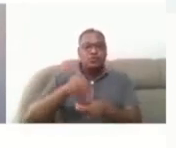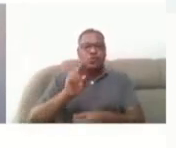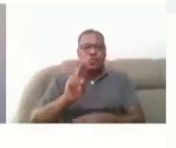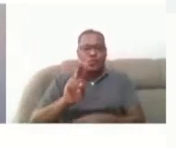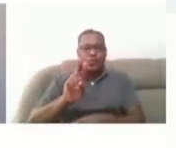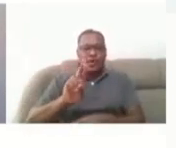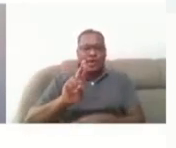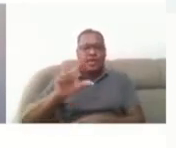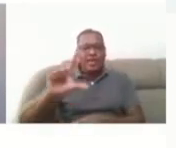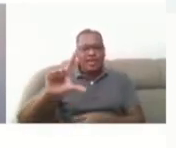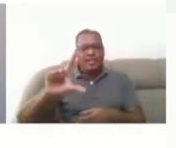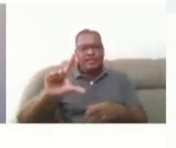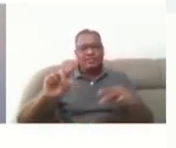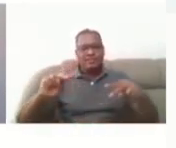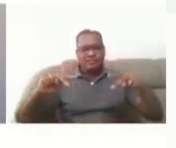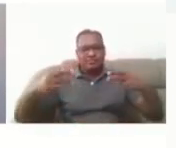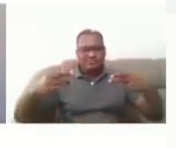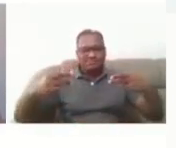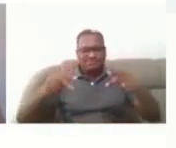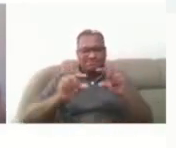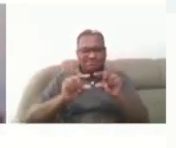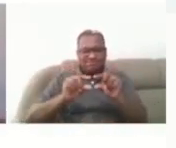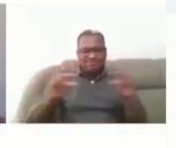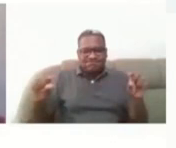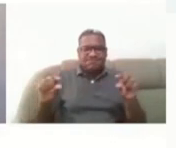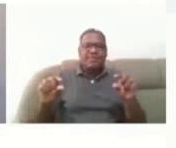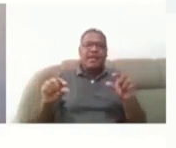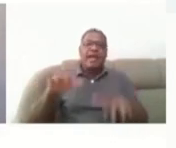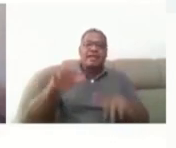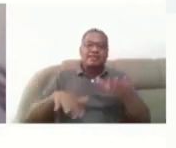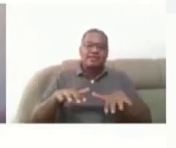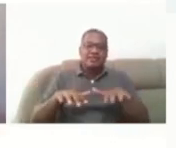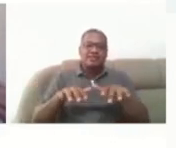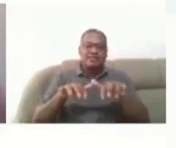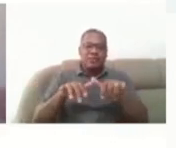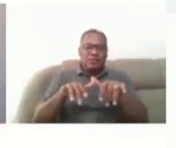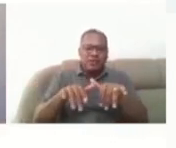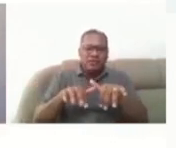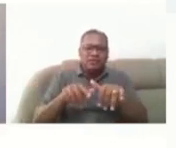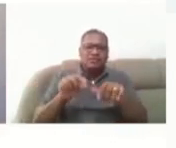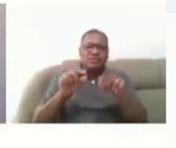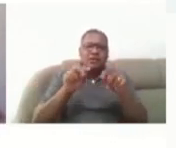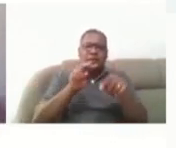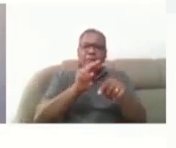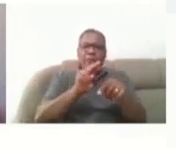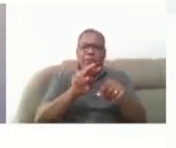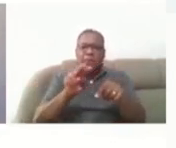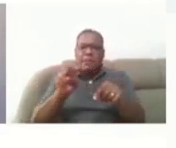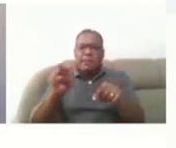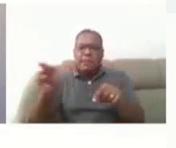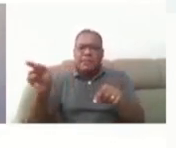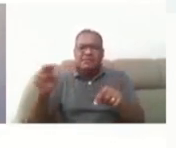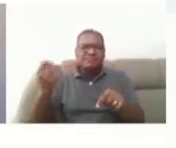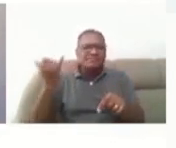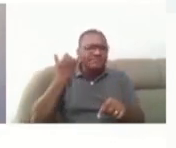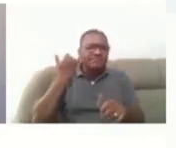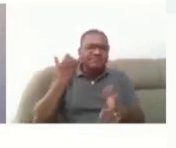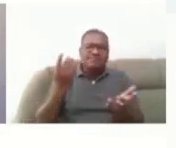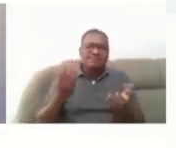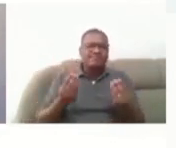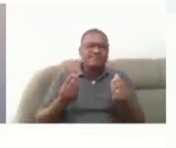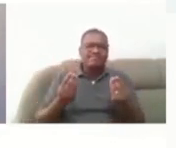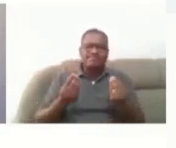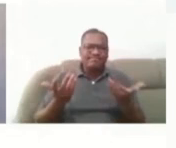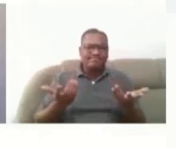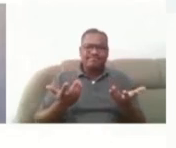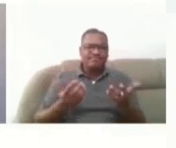imagem. E daí o leitor de tela vai ficar lendo, e é um dado que não acrescenta conteúdo